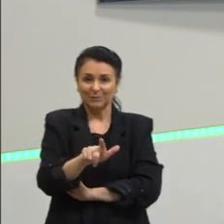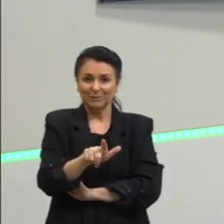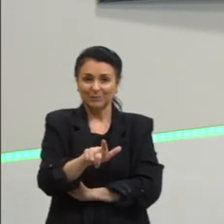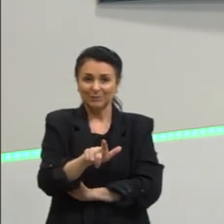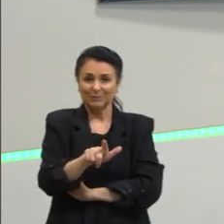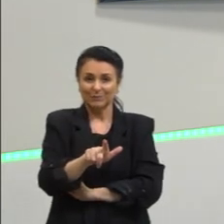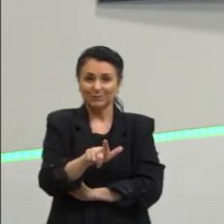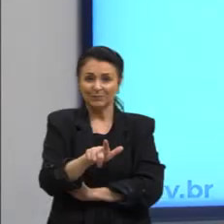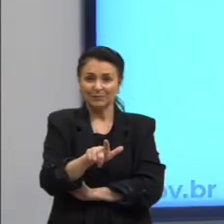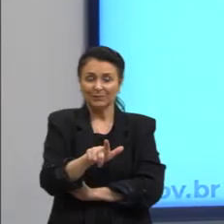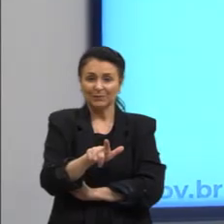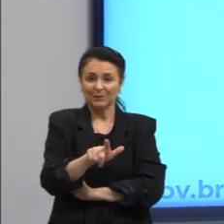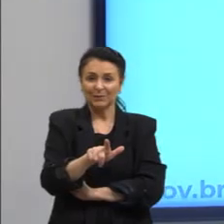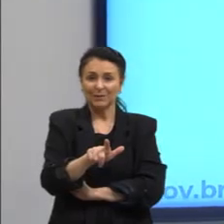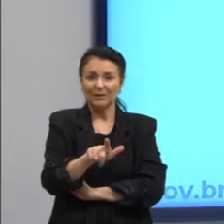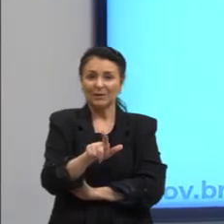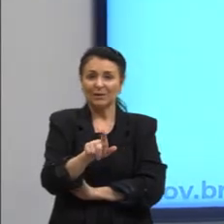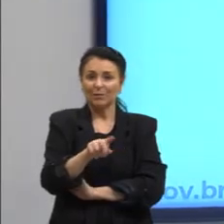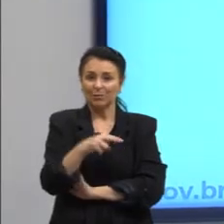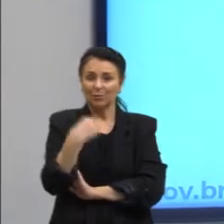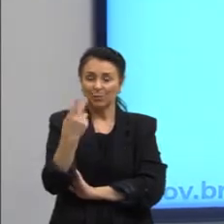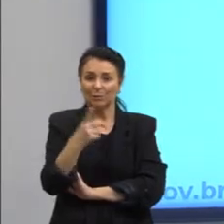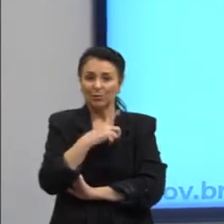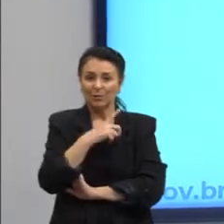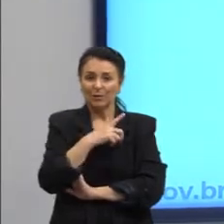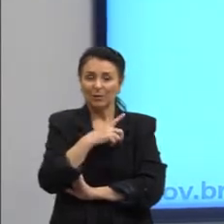Que nós temos aqui